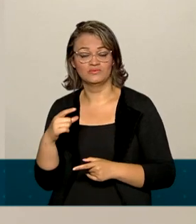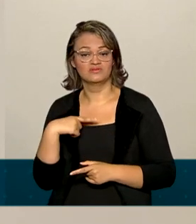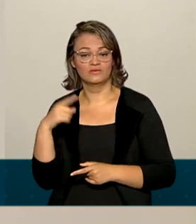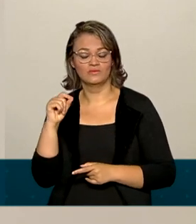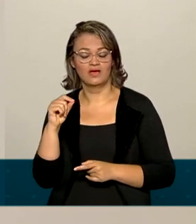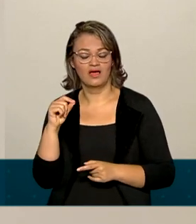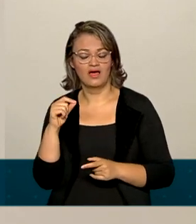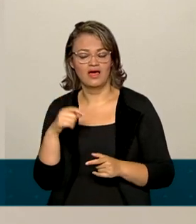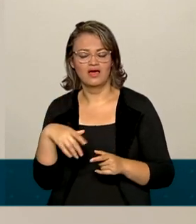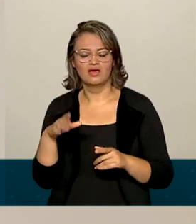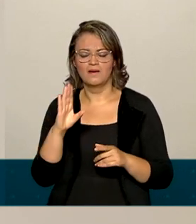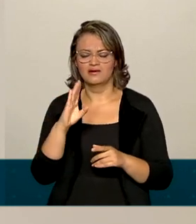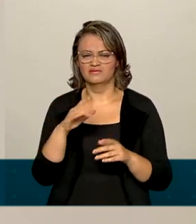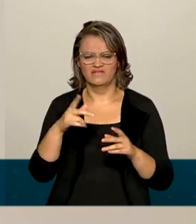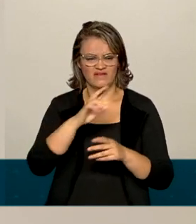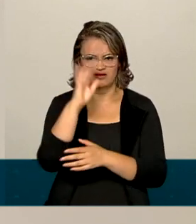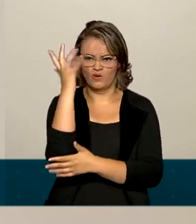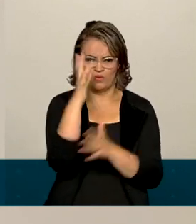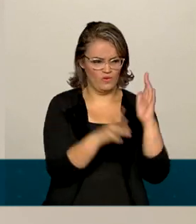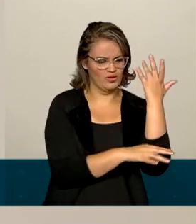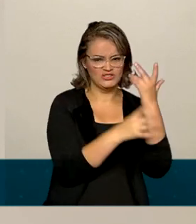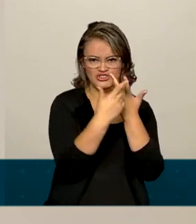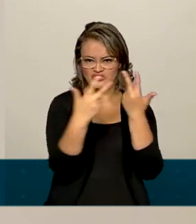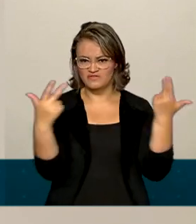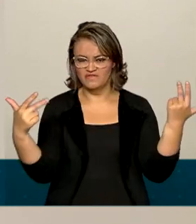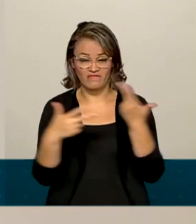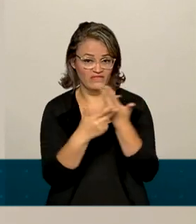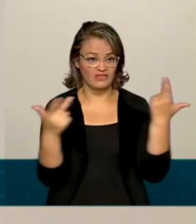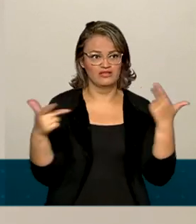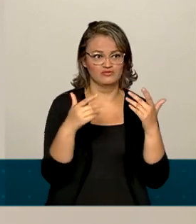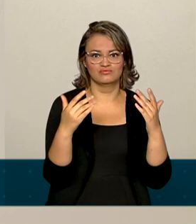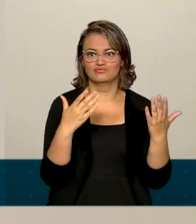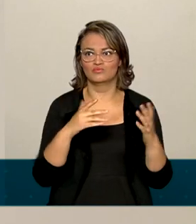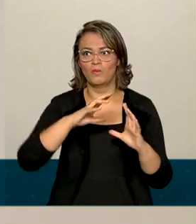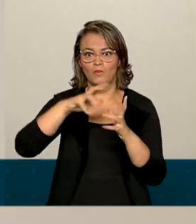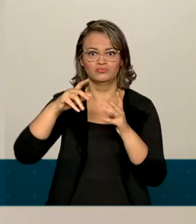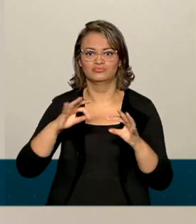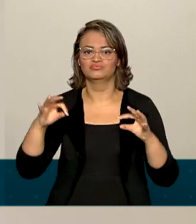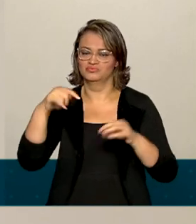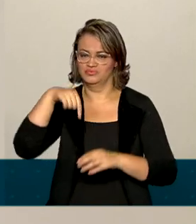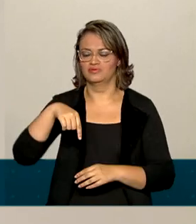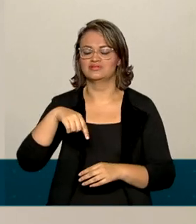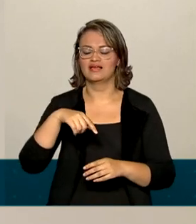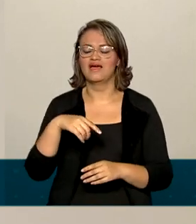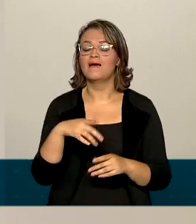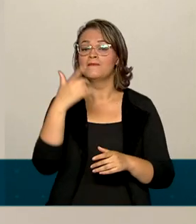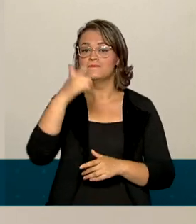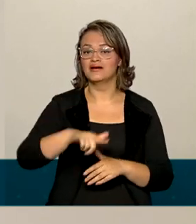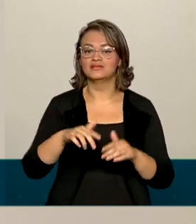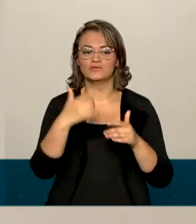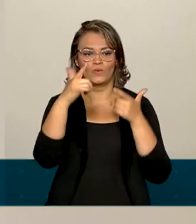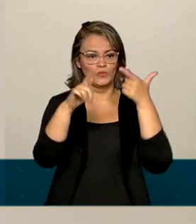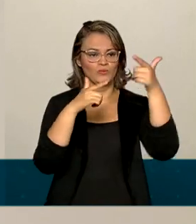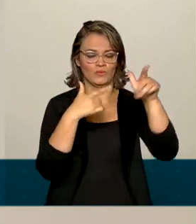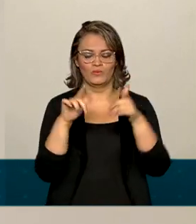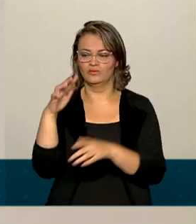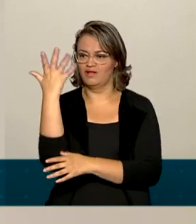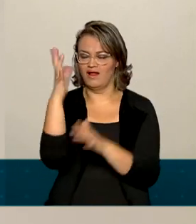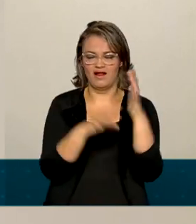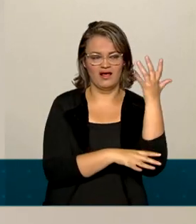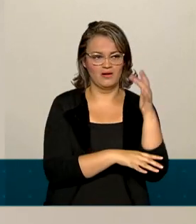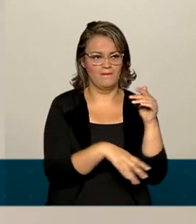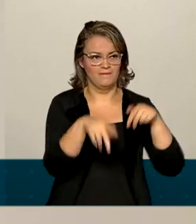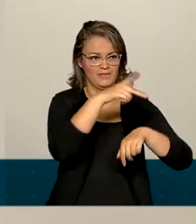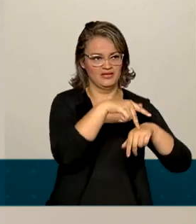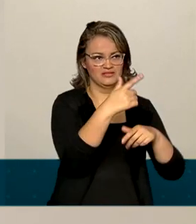patrimônio de biodiversidade que é considerado o maior do planeta. Sem falar na nossa cobertura vegetal, que também poucos países possuem.